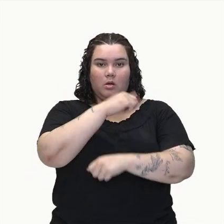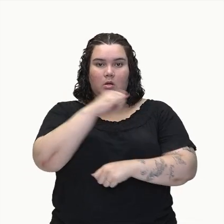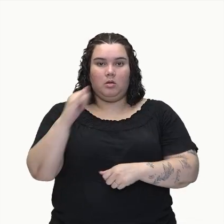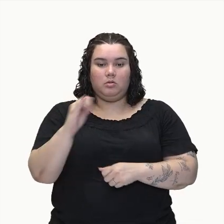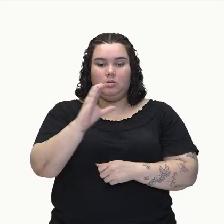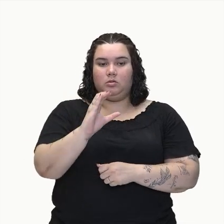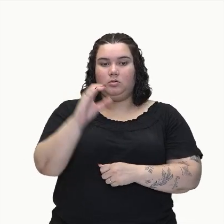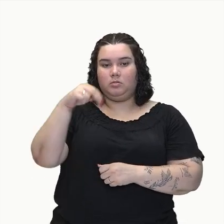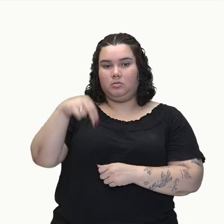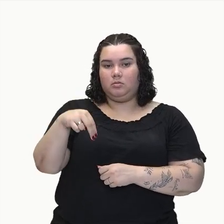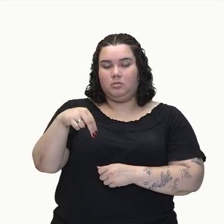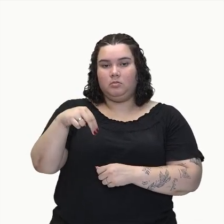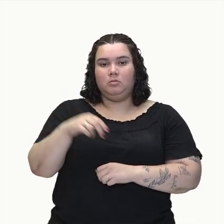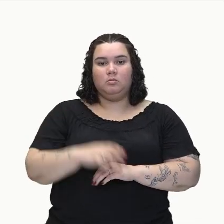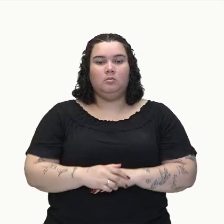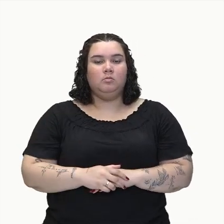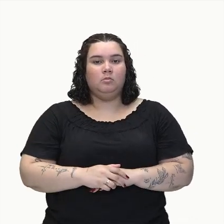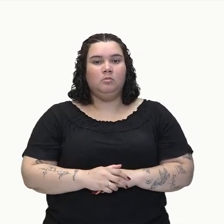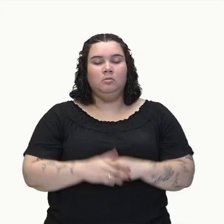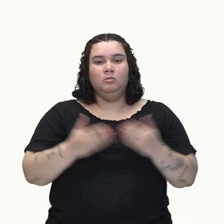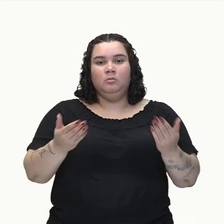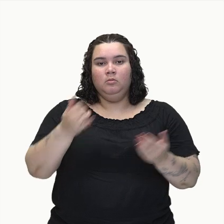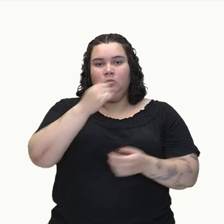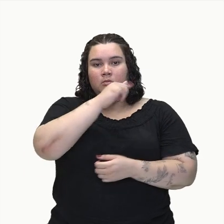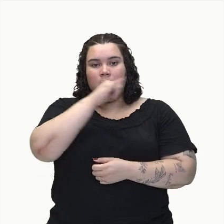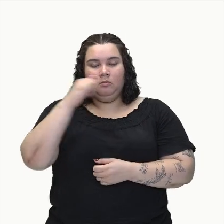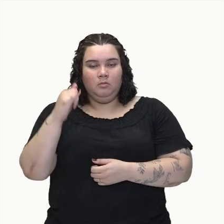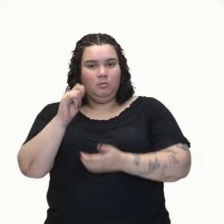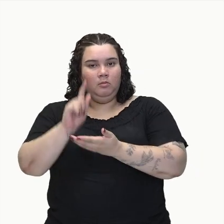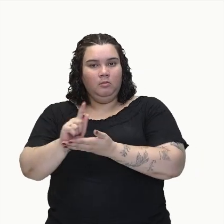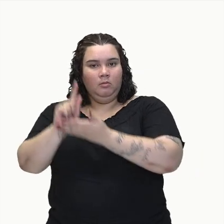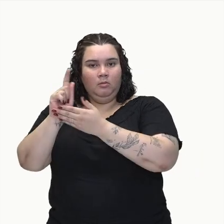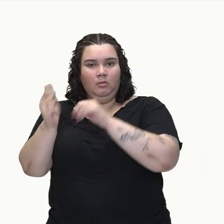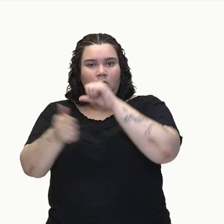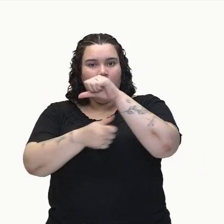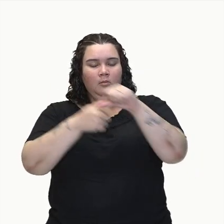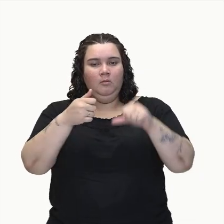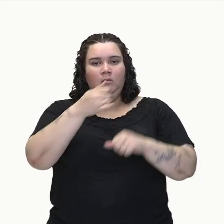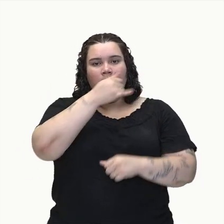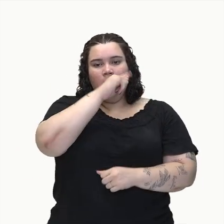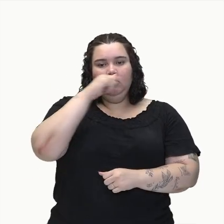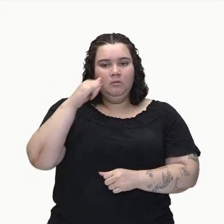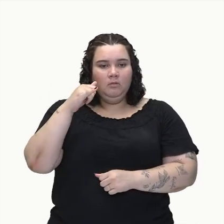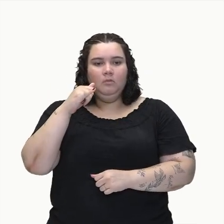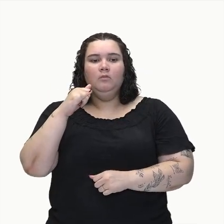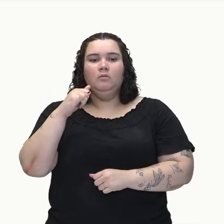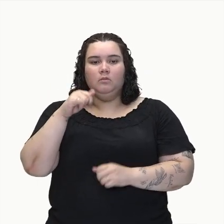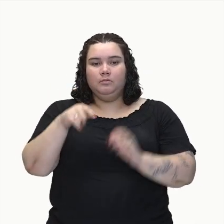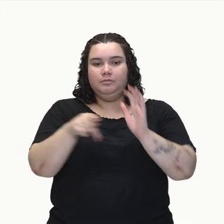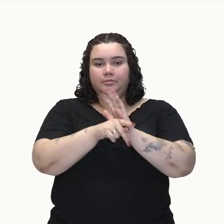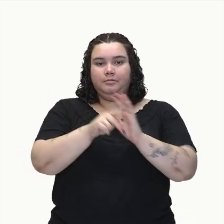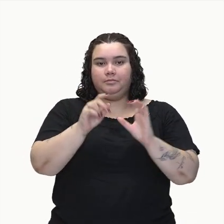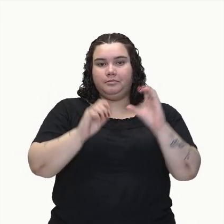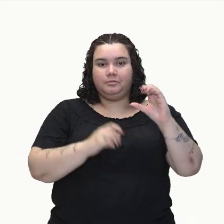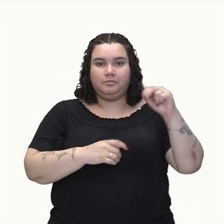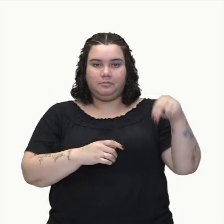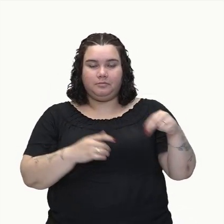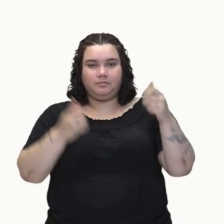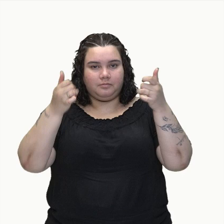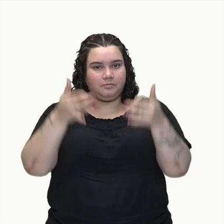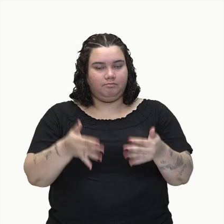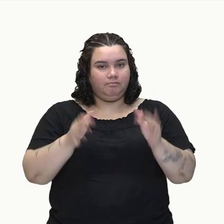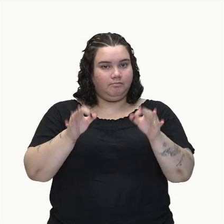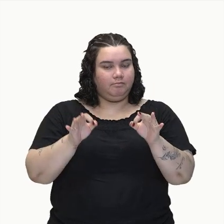Essa energia potencial sendo transformada em energia cinética, ela vai ser obtida pelo represamento da água, foi o eu comentei com vocês ali.